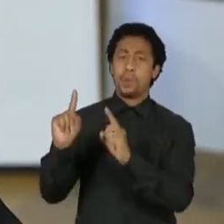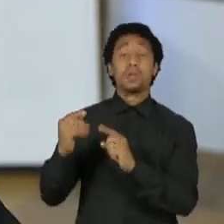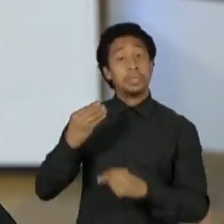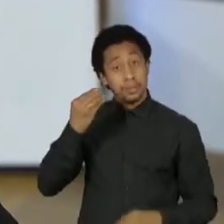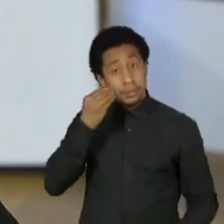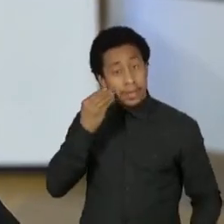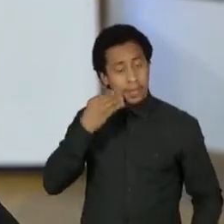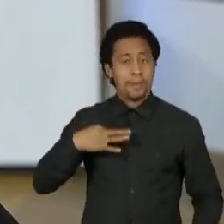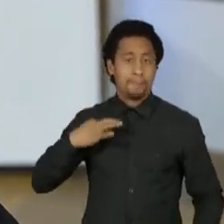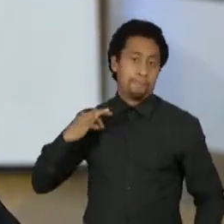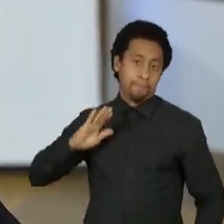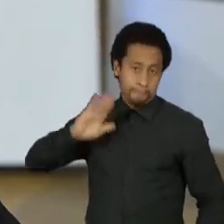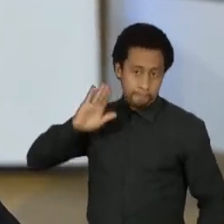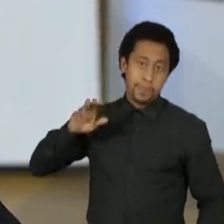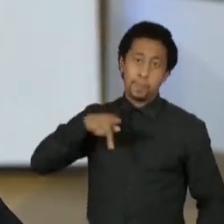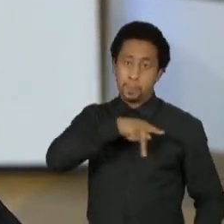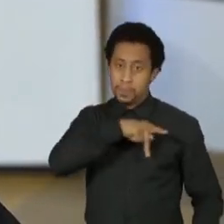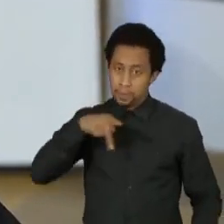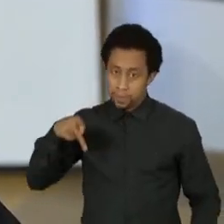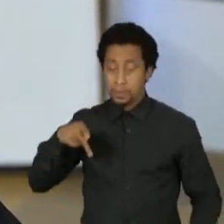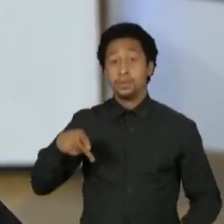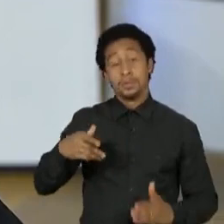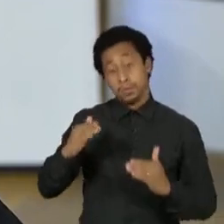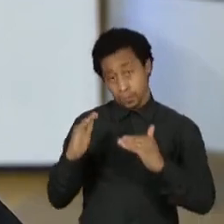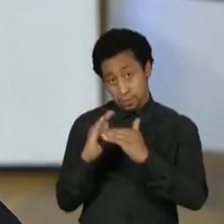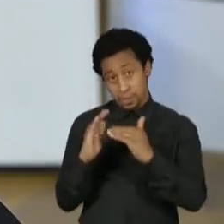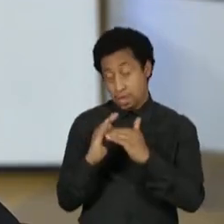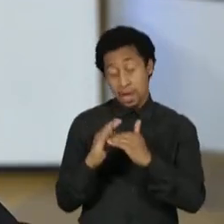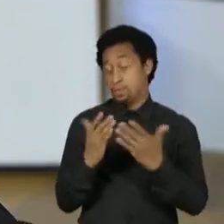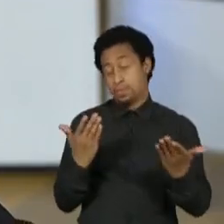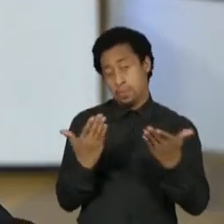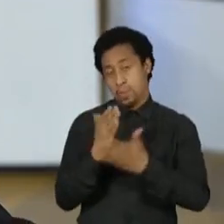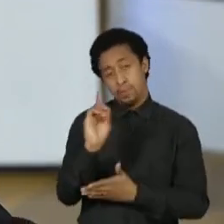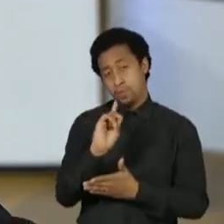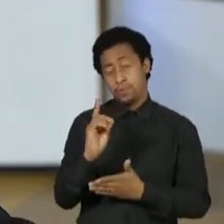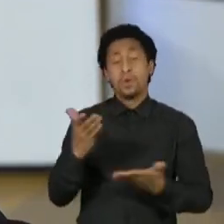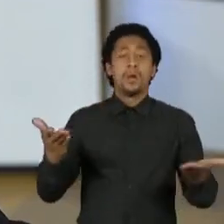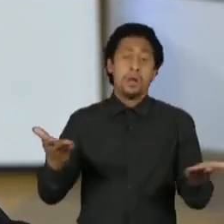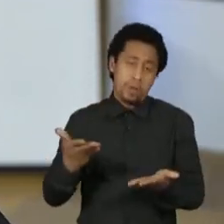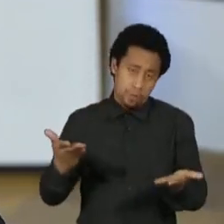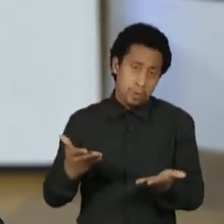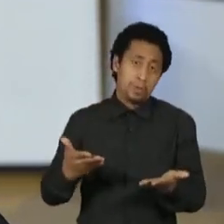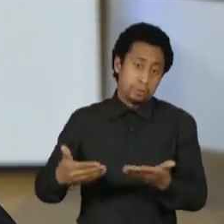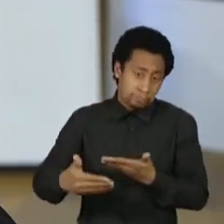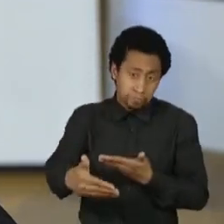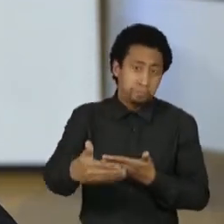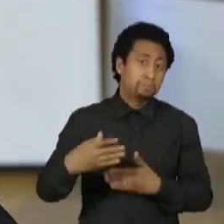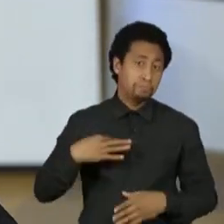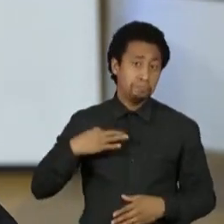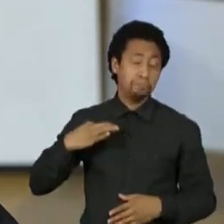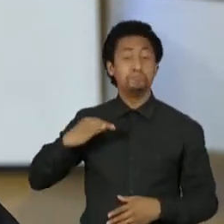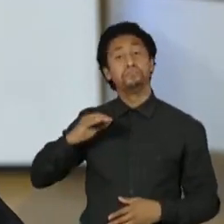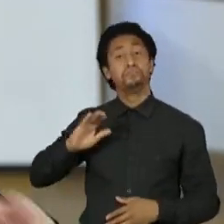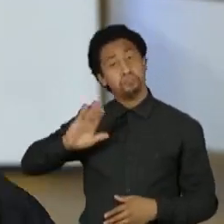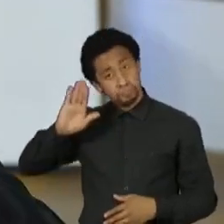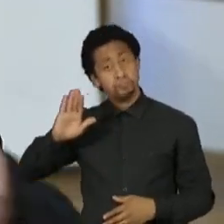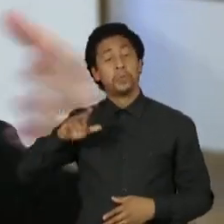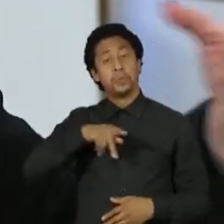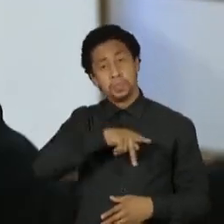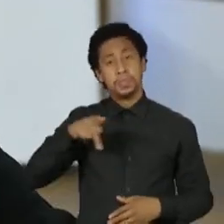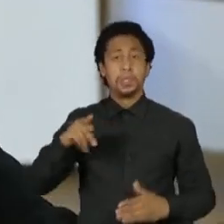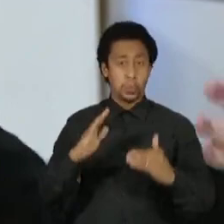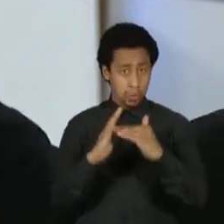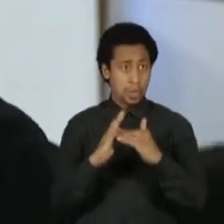presidência do Senado, não fui naquele momento e agora fui candidata à presidência do Senado e não tive voto desses mesmos colegas.